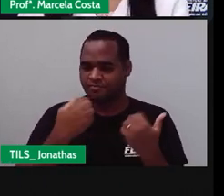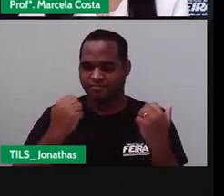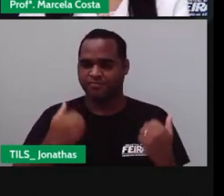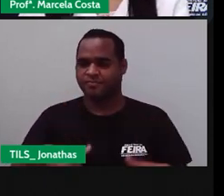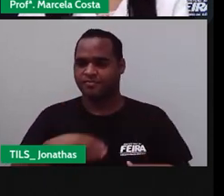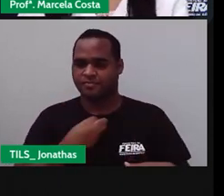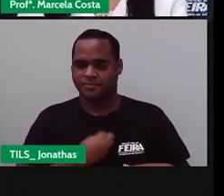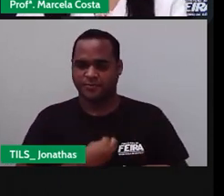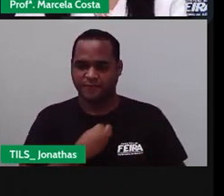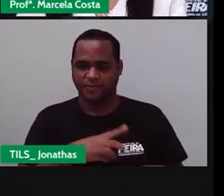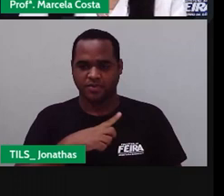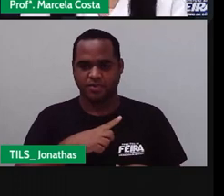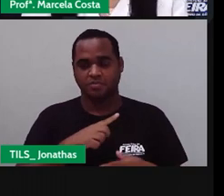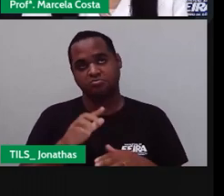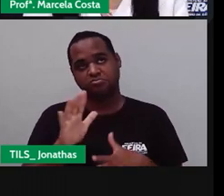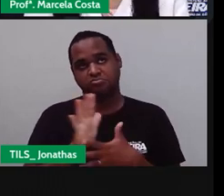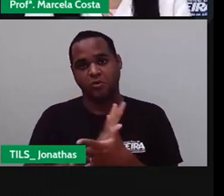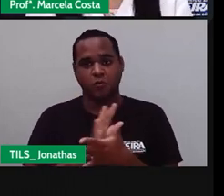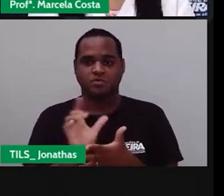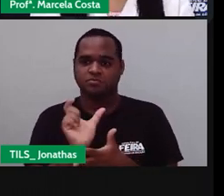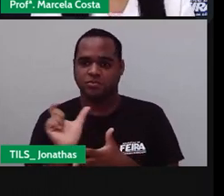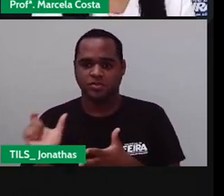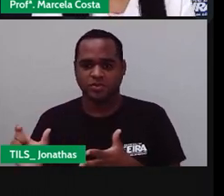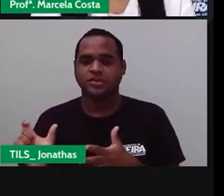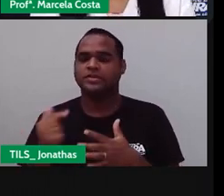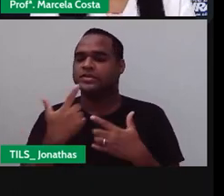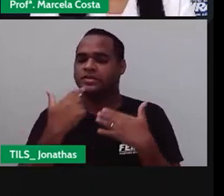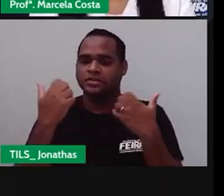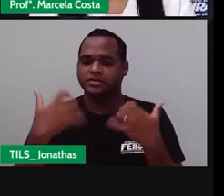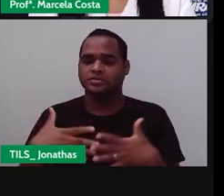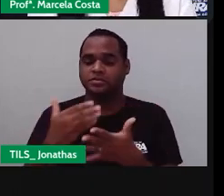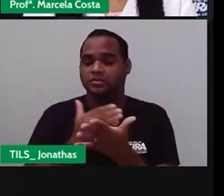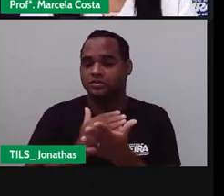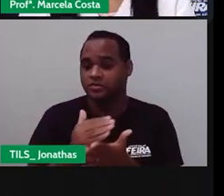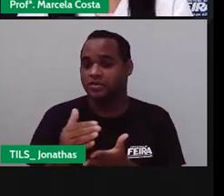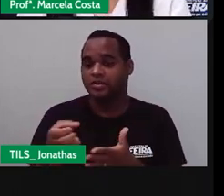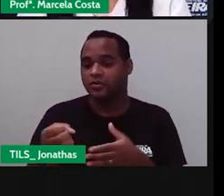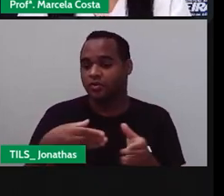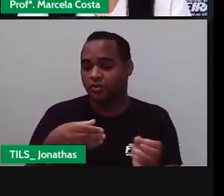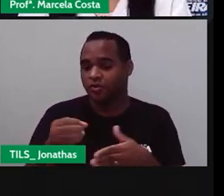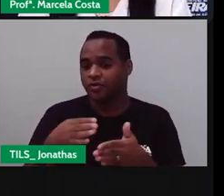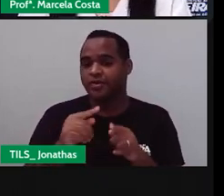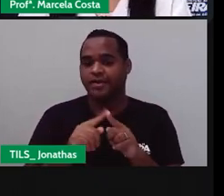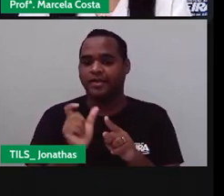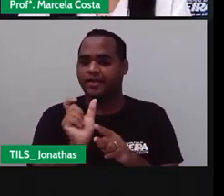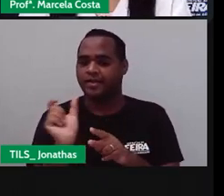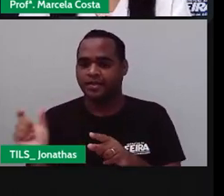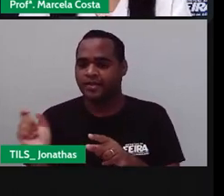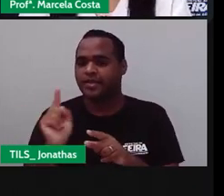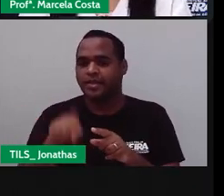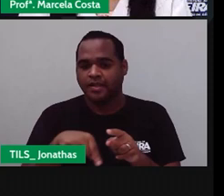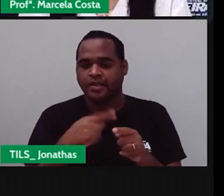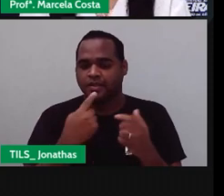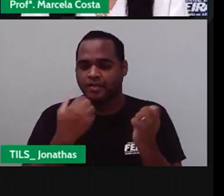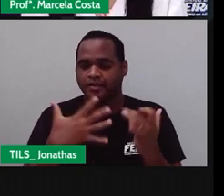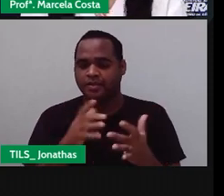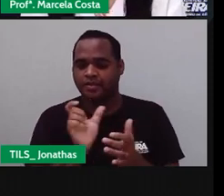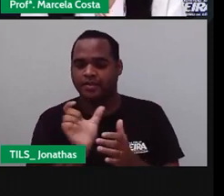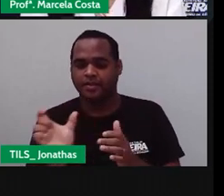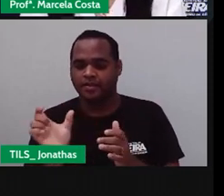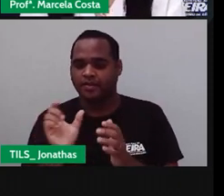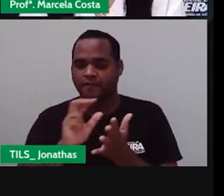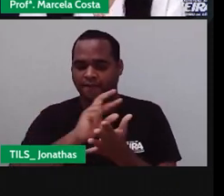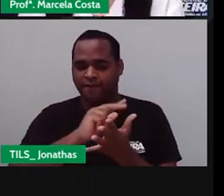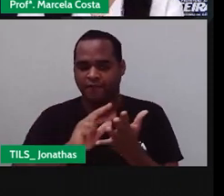Algumas palavras Que começam Com as sílabas Da palavra Diversidade Então